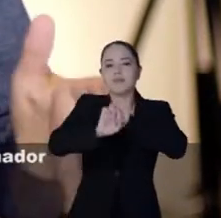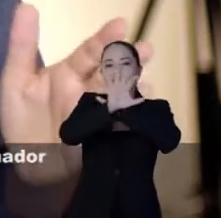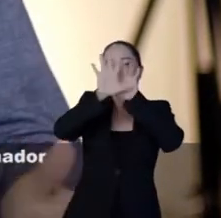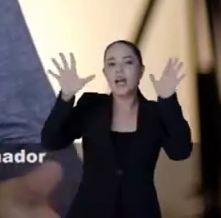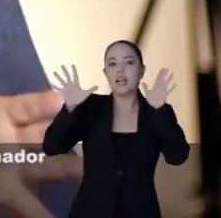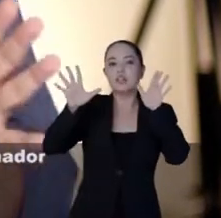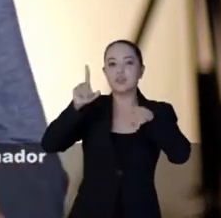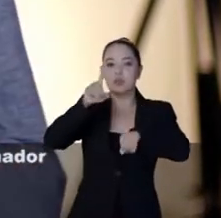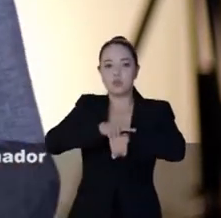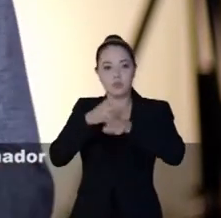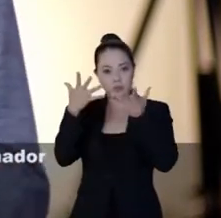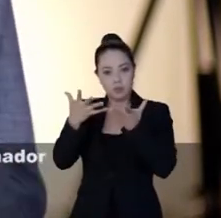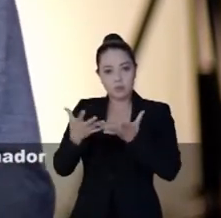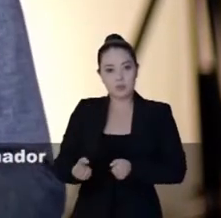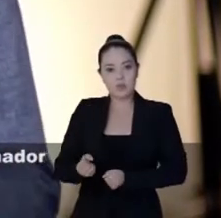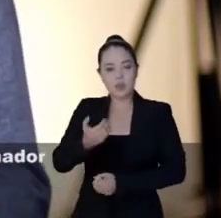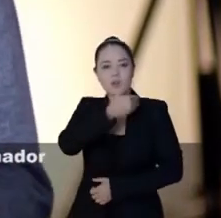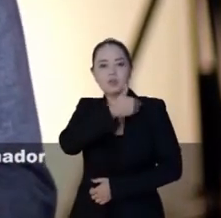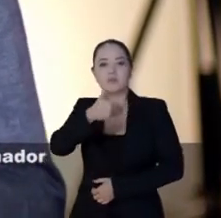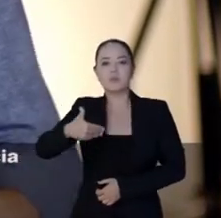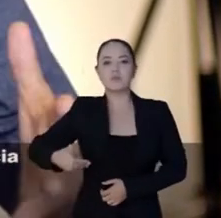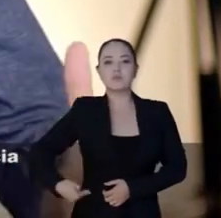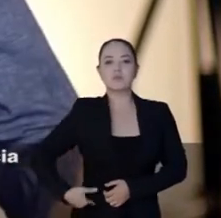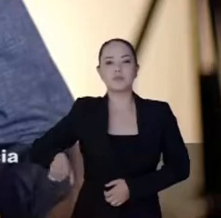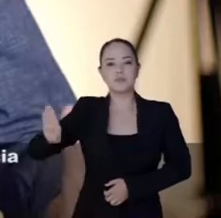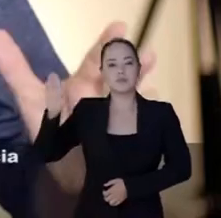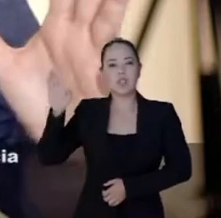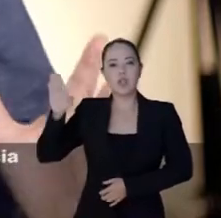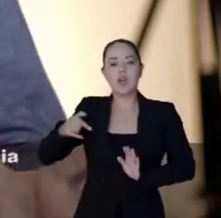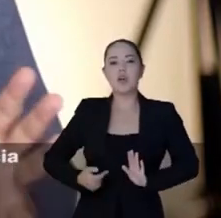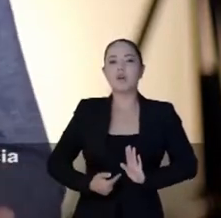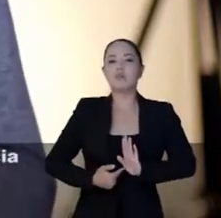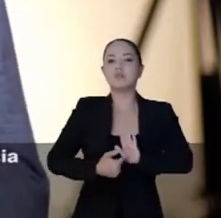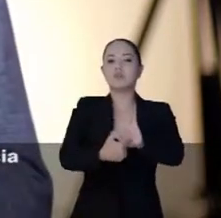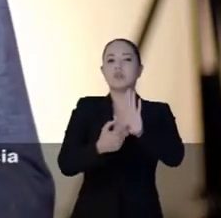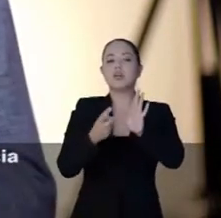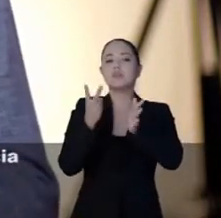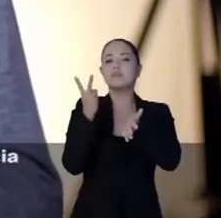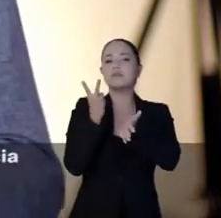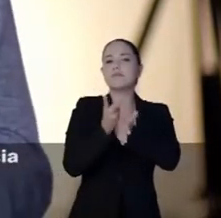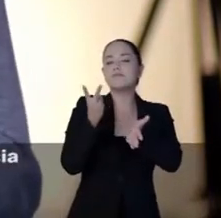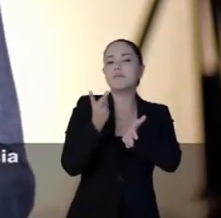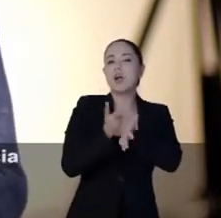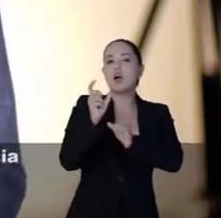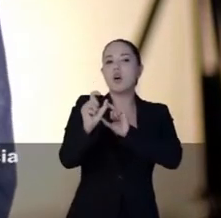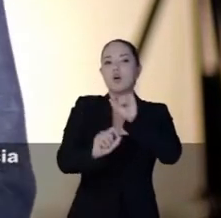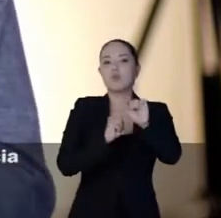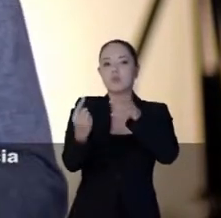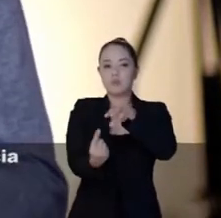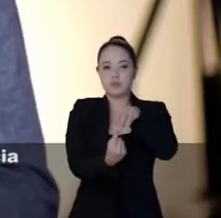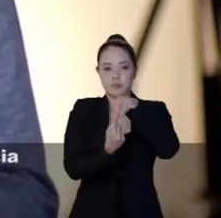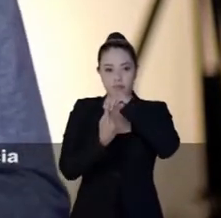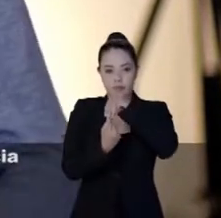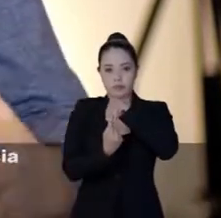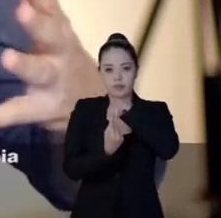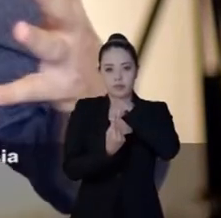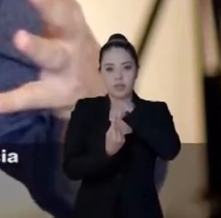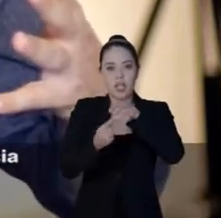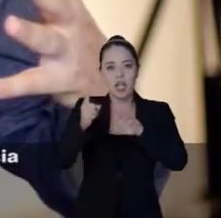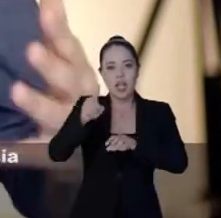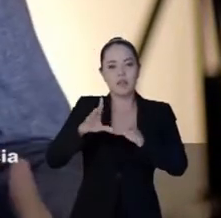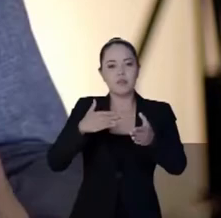Quando aceitei ser candidato a governador, apresentei desde a primeira hora uma única condição.